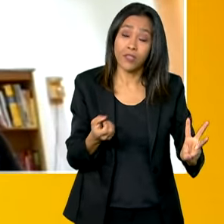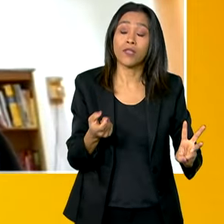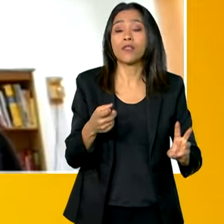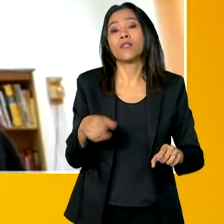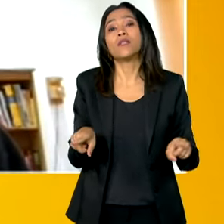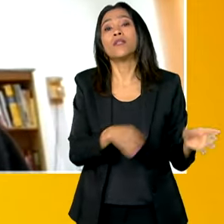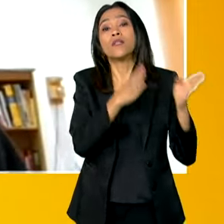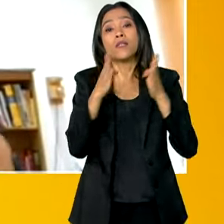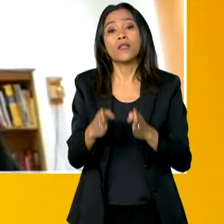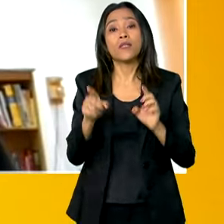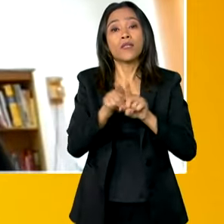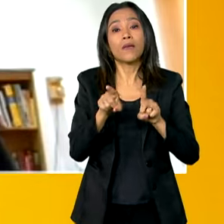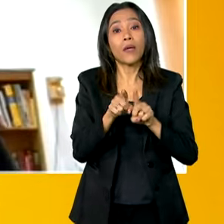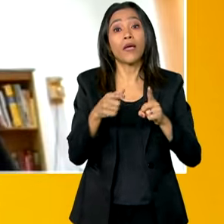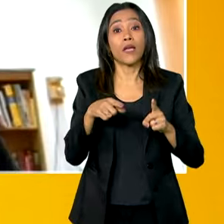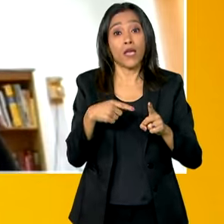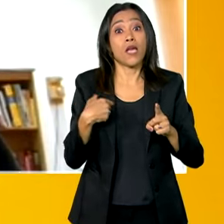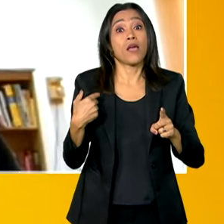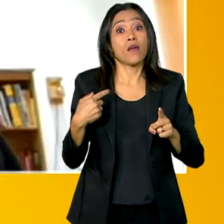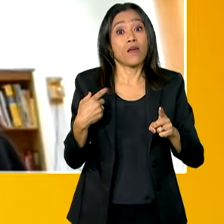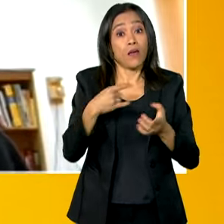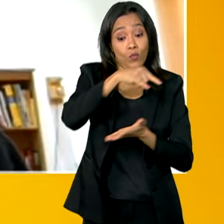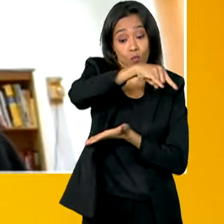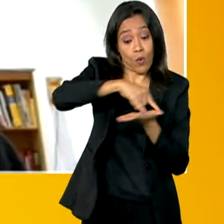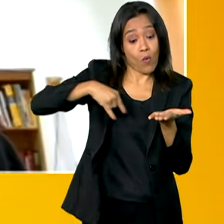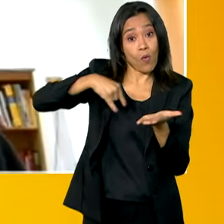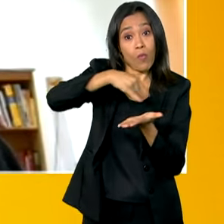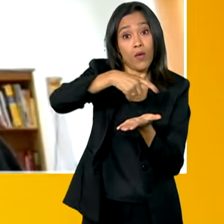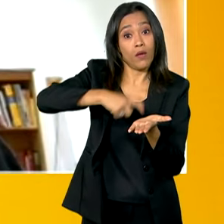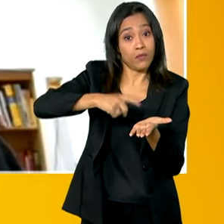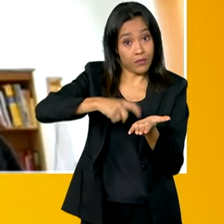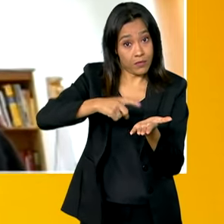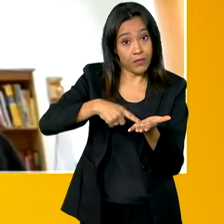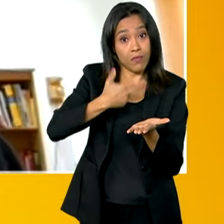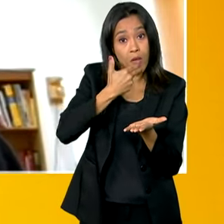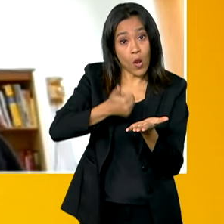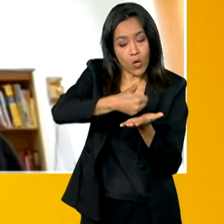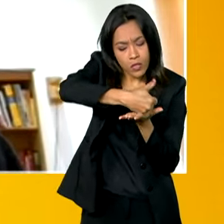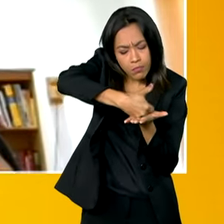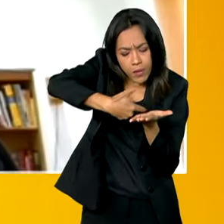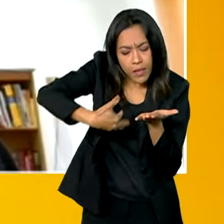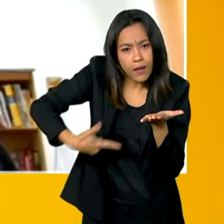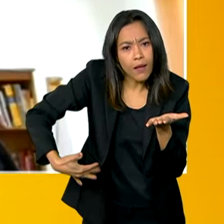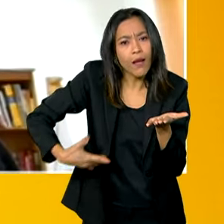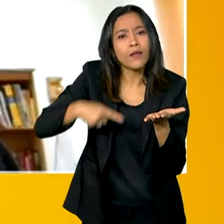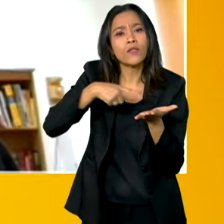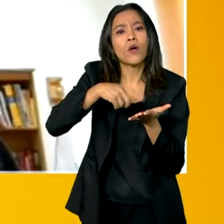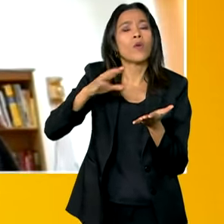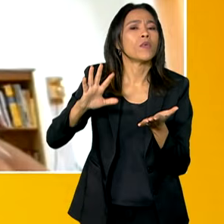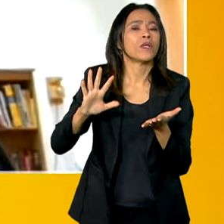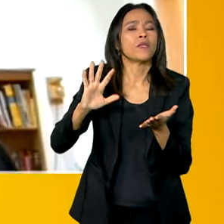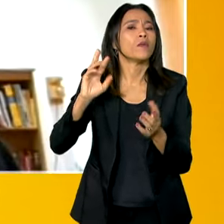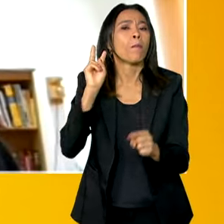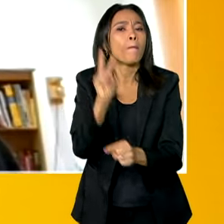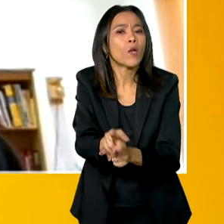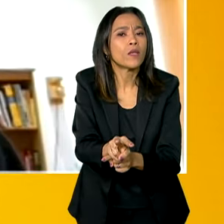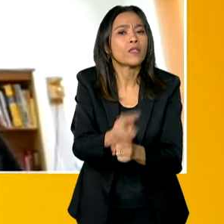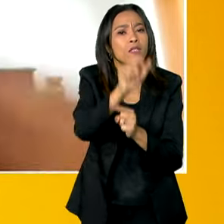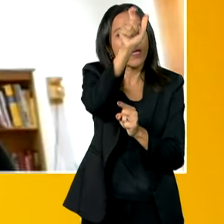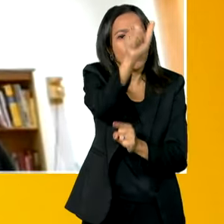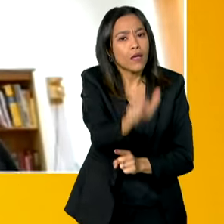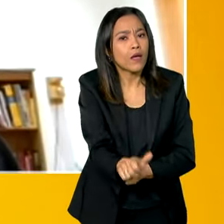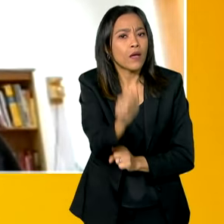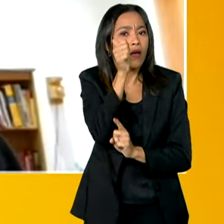entregar um protocolo aí de fluxo melhor desenhado para a expedição de medidas protetivas de urgência